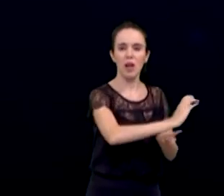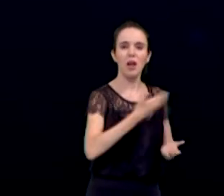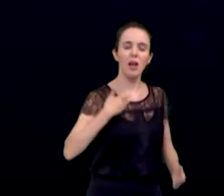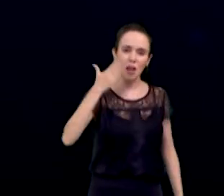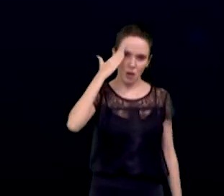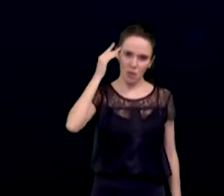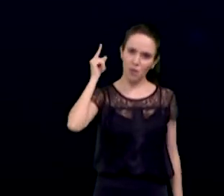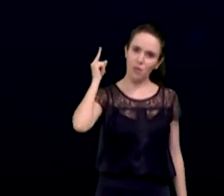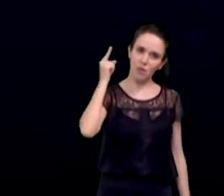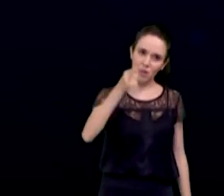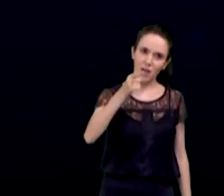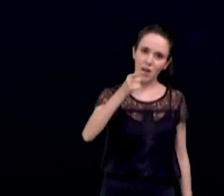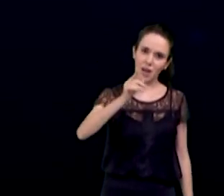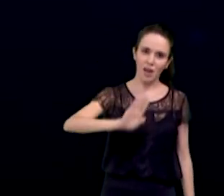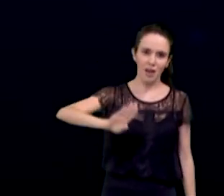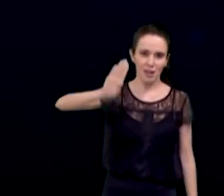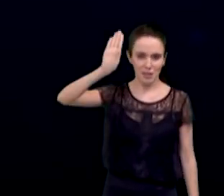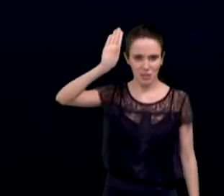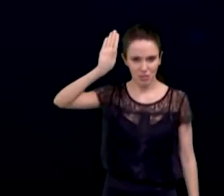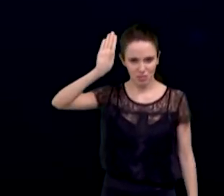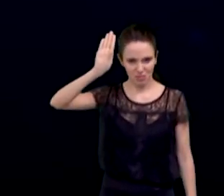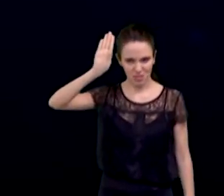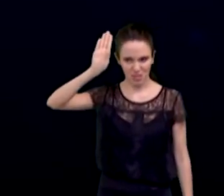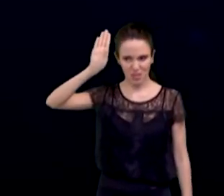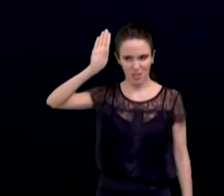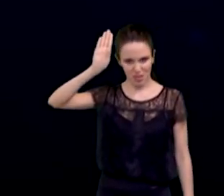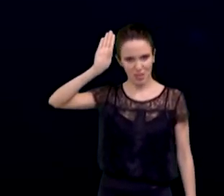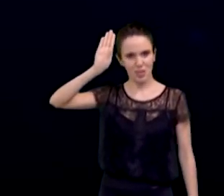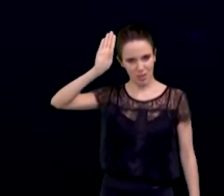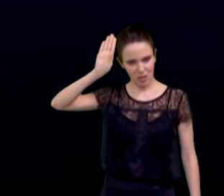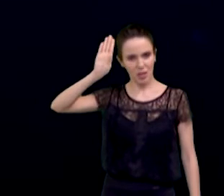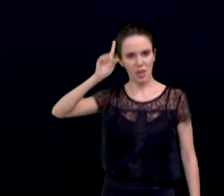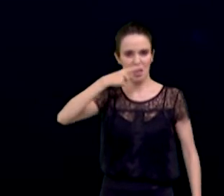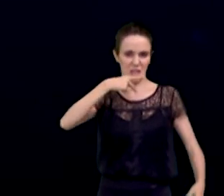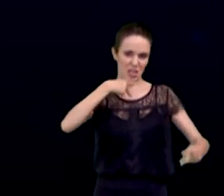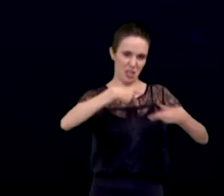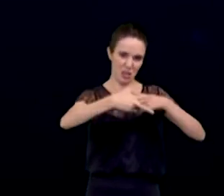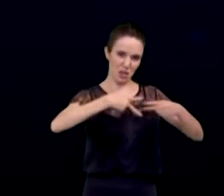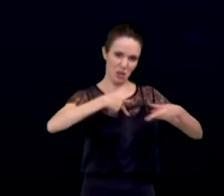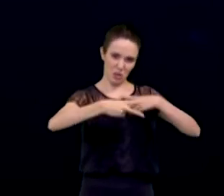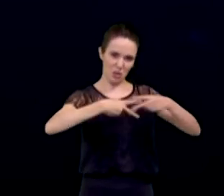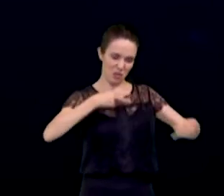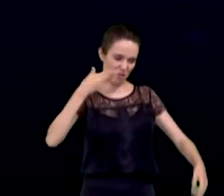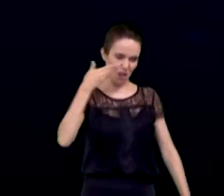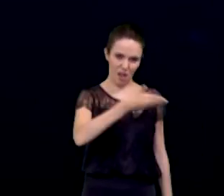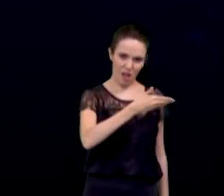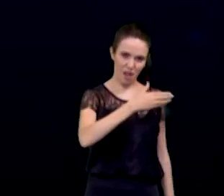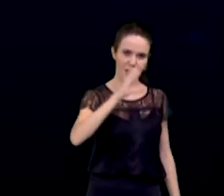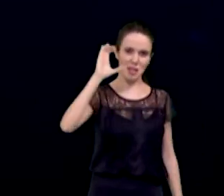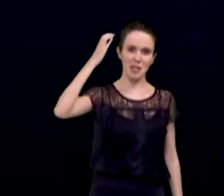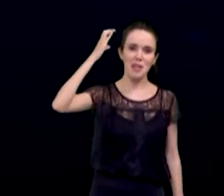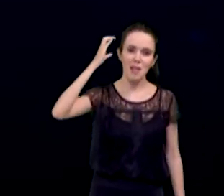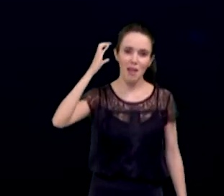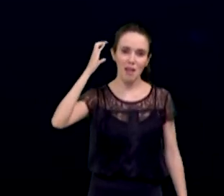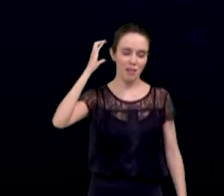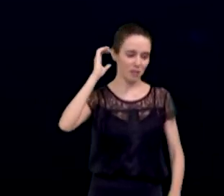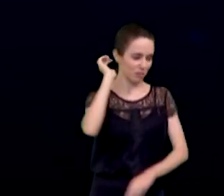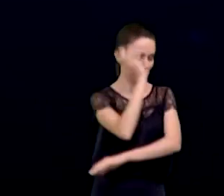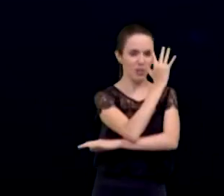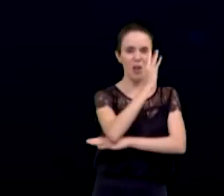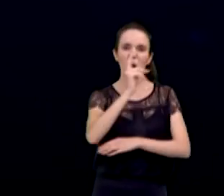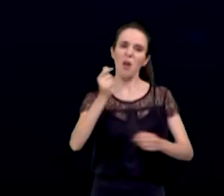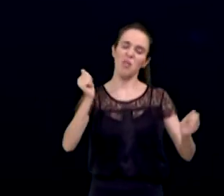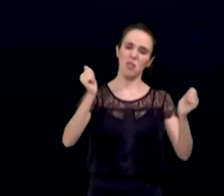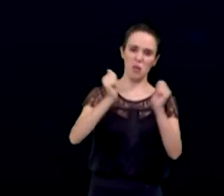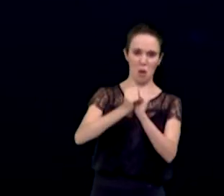candidato, de que lado você está? Está do lado do INPE, de São José dos Campos, da ciência e do meio ambiente, ou está junto com o